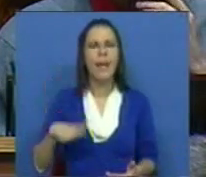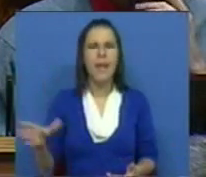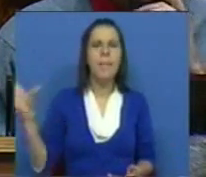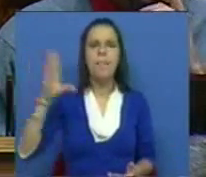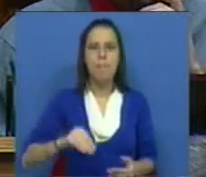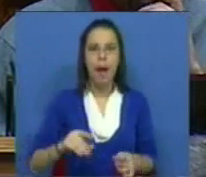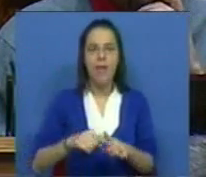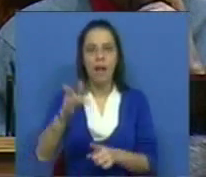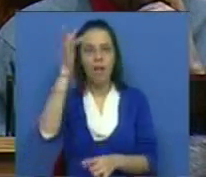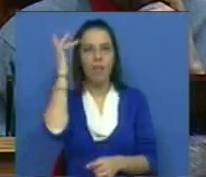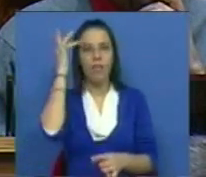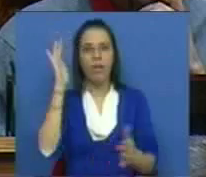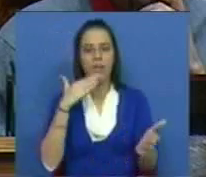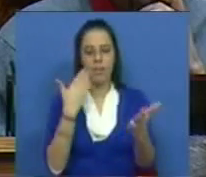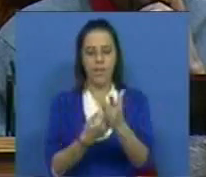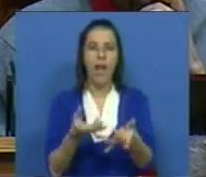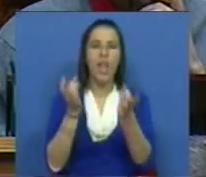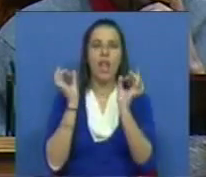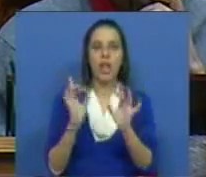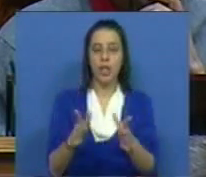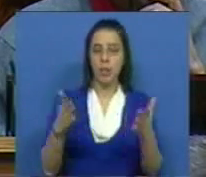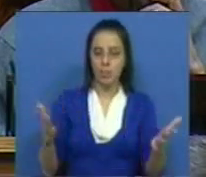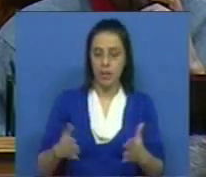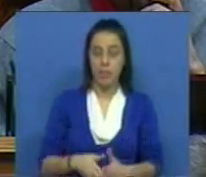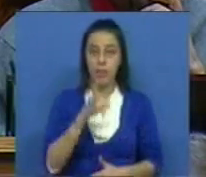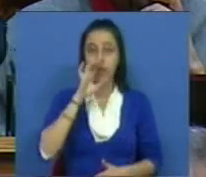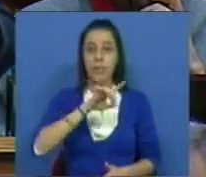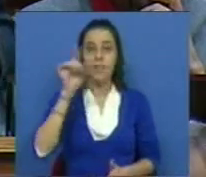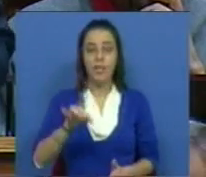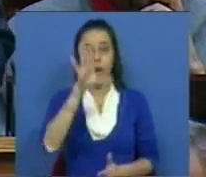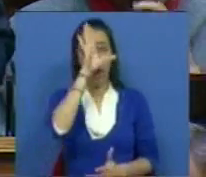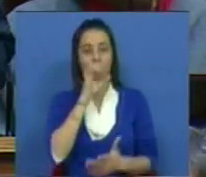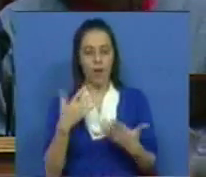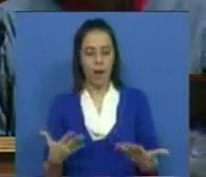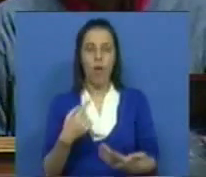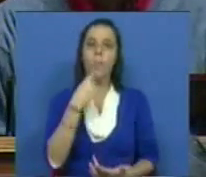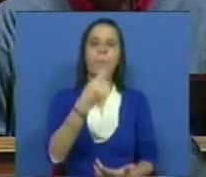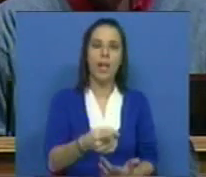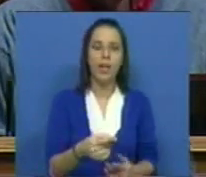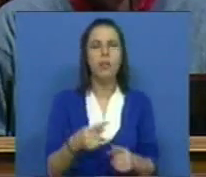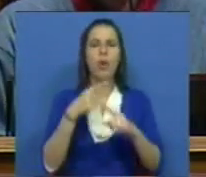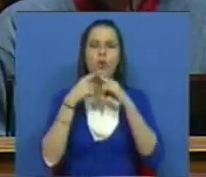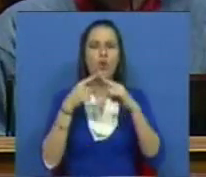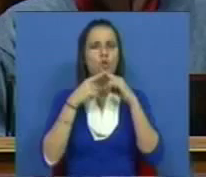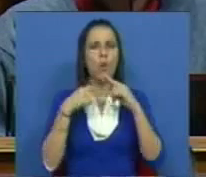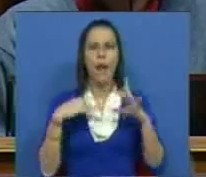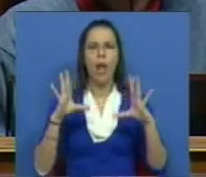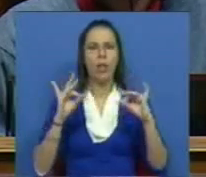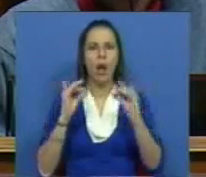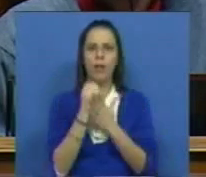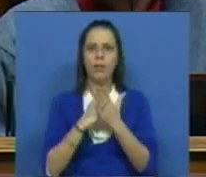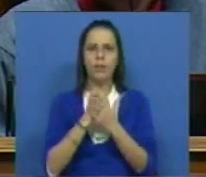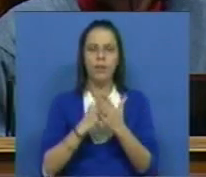ir mais longe na facilitação dos despedimentos e se o Governo vem aqui e diz que jura não mexer